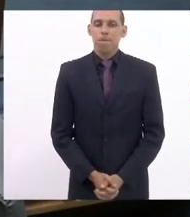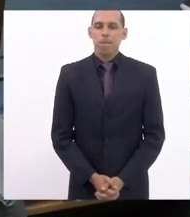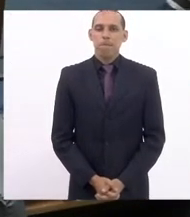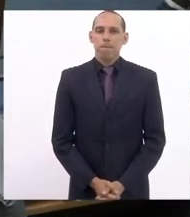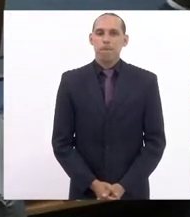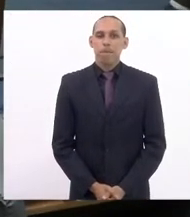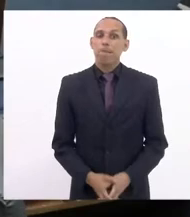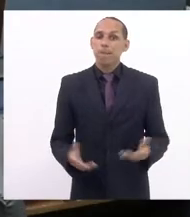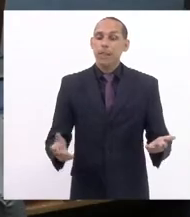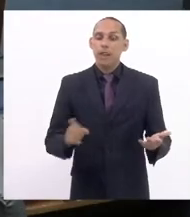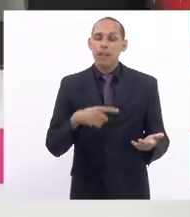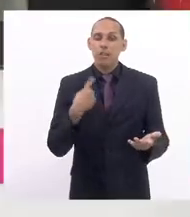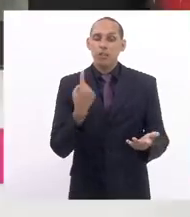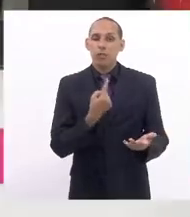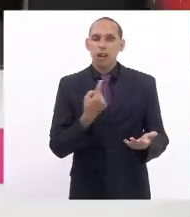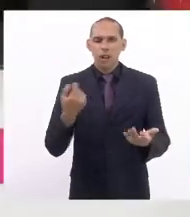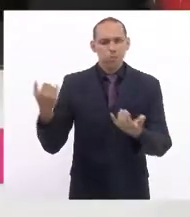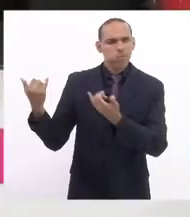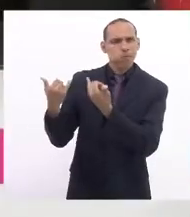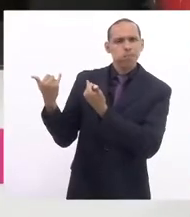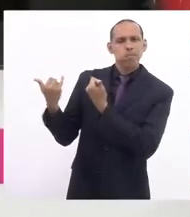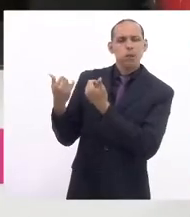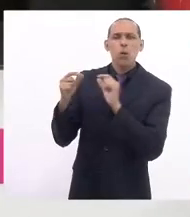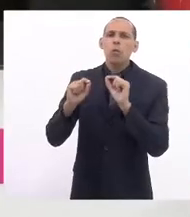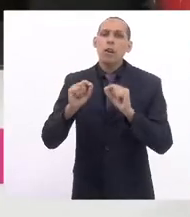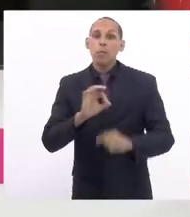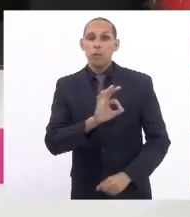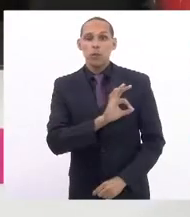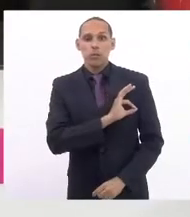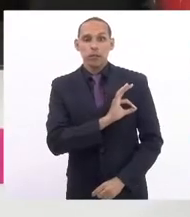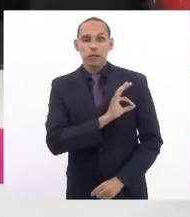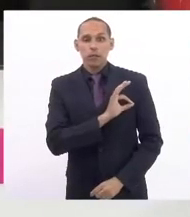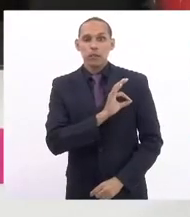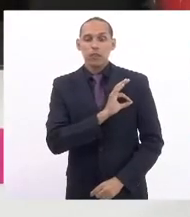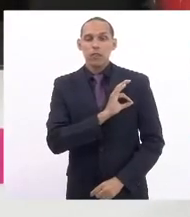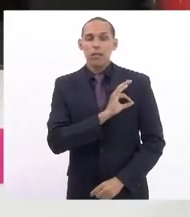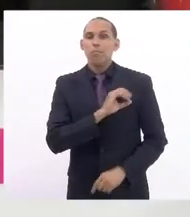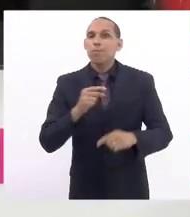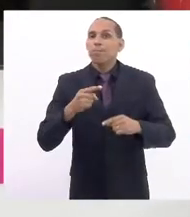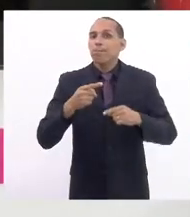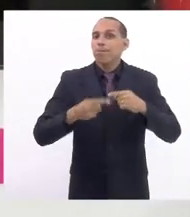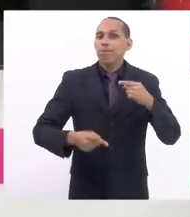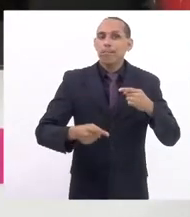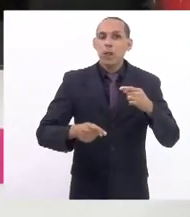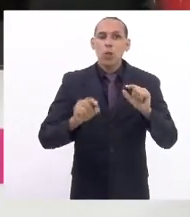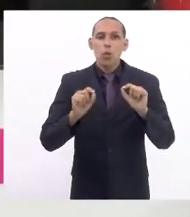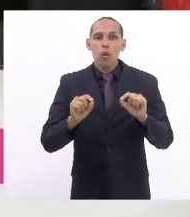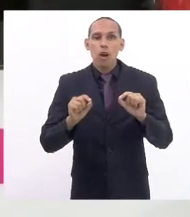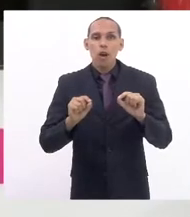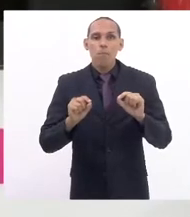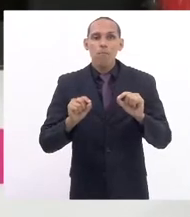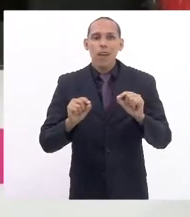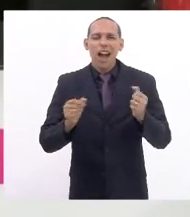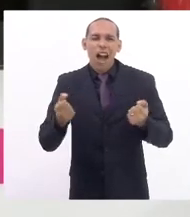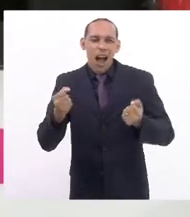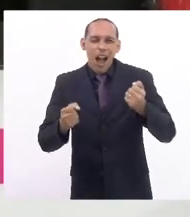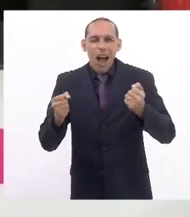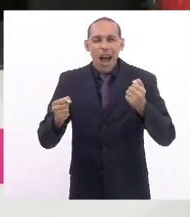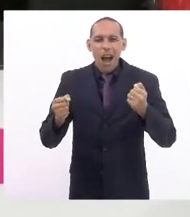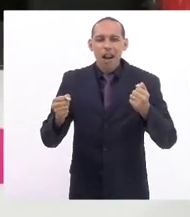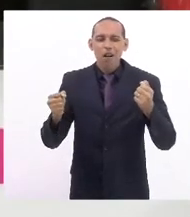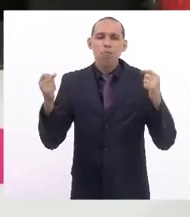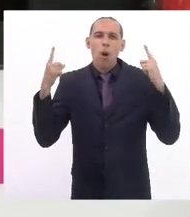nós acabamos de ser informado aqui que a polícia não está permitindo que o carro de som da